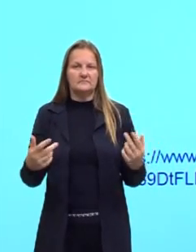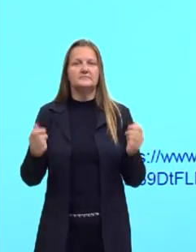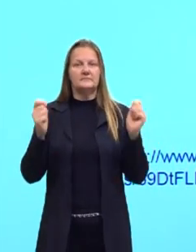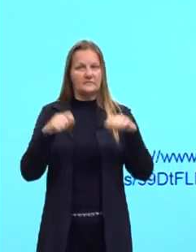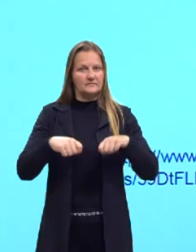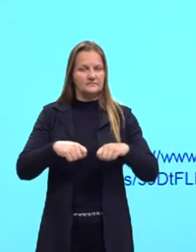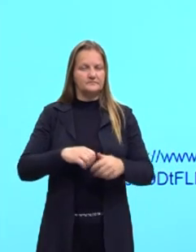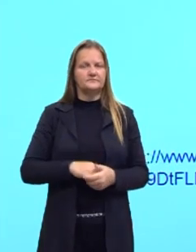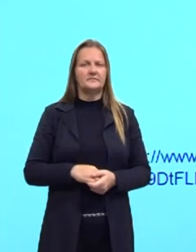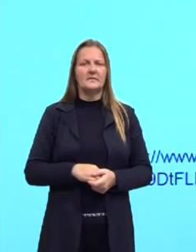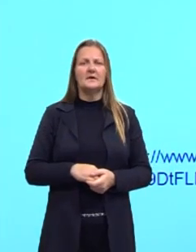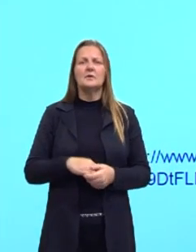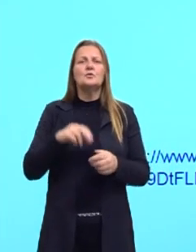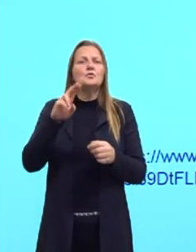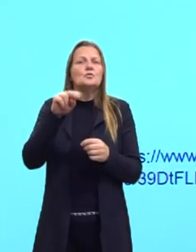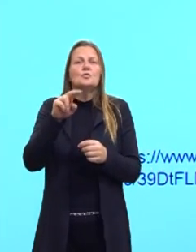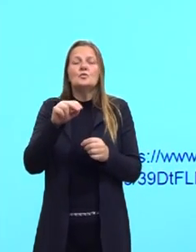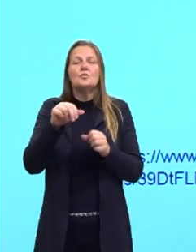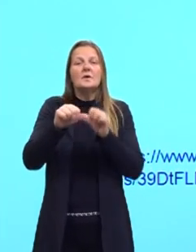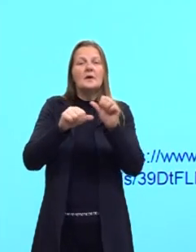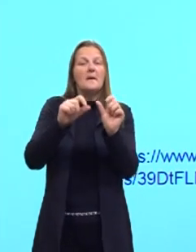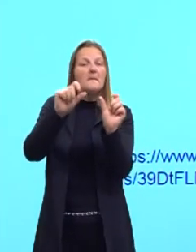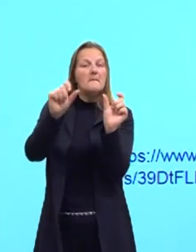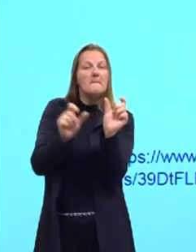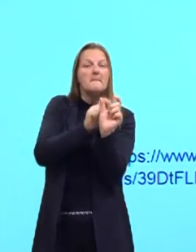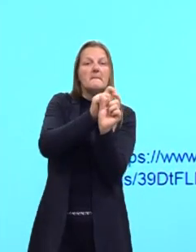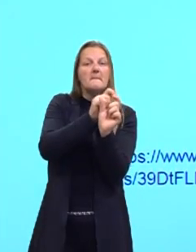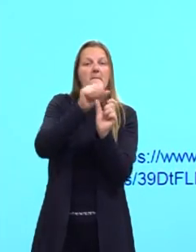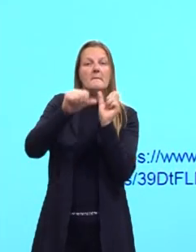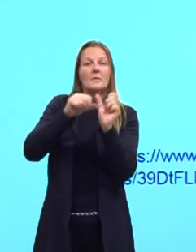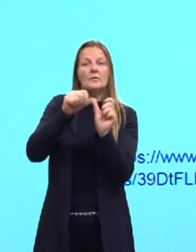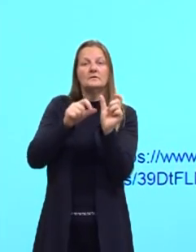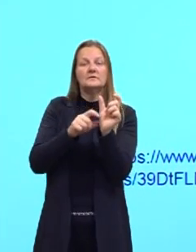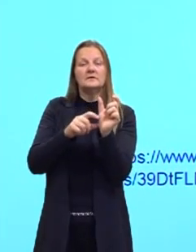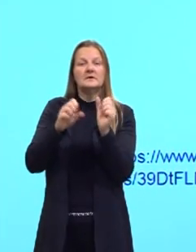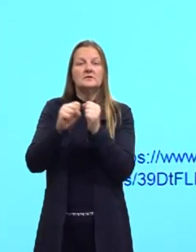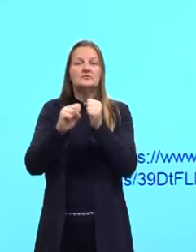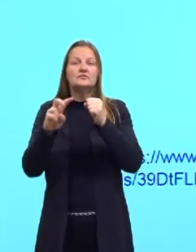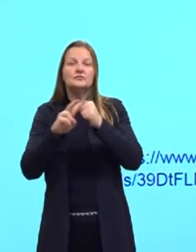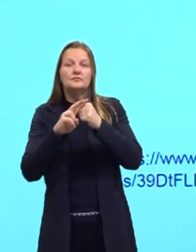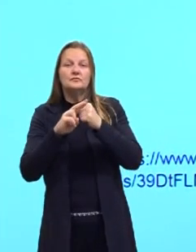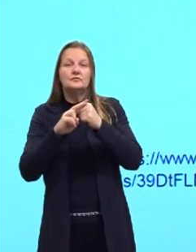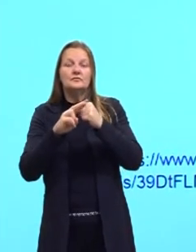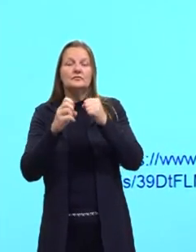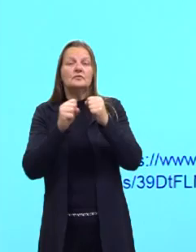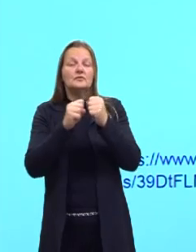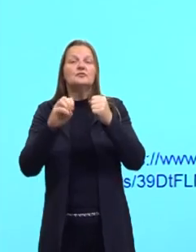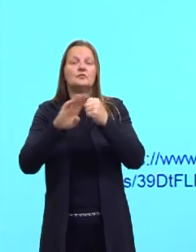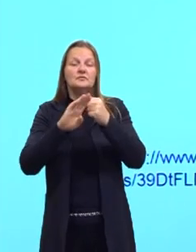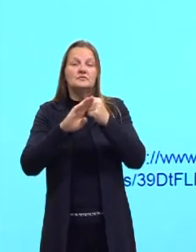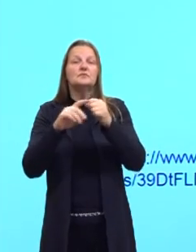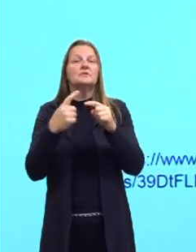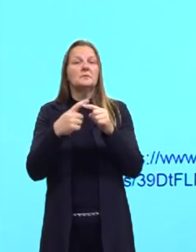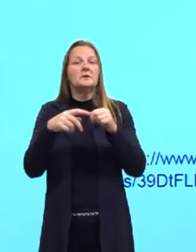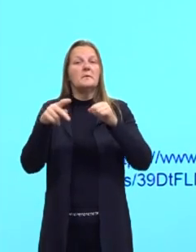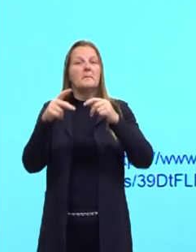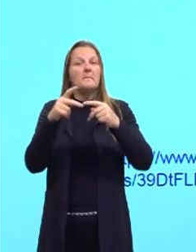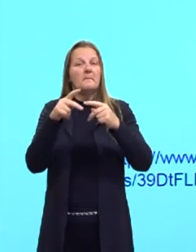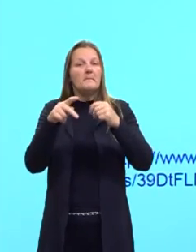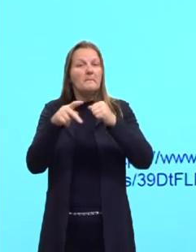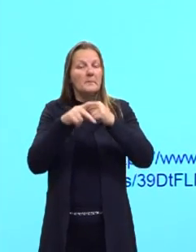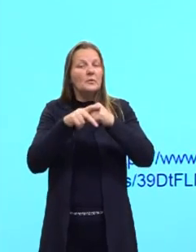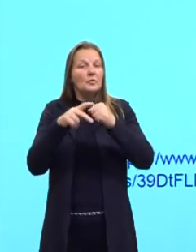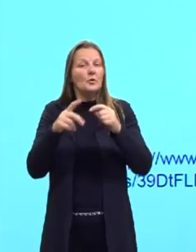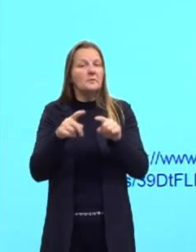Ele não modifica outras palavras a não ser substantivos e pronomes. Então, quando eu tenho